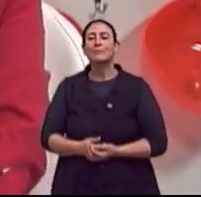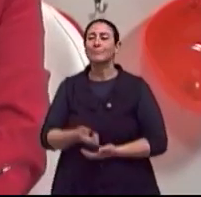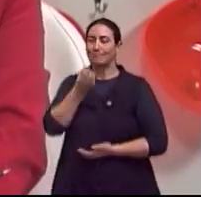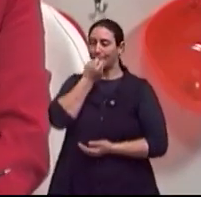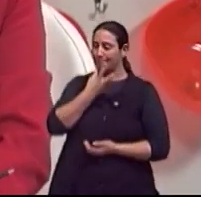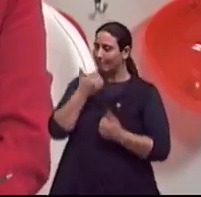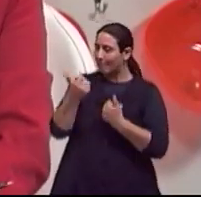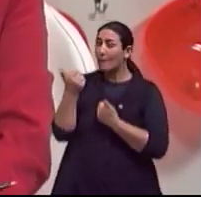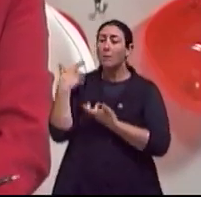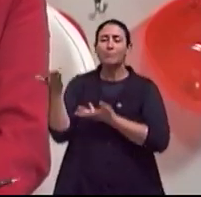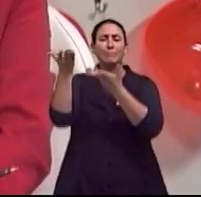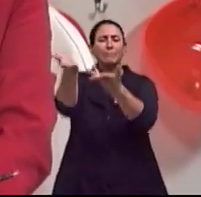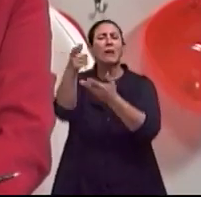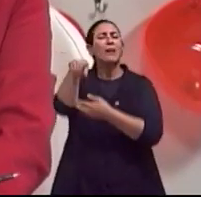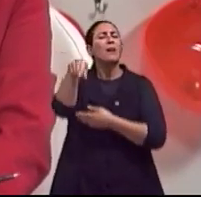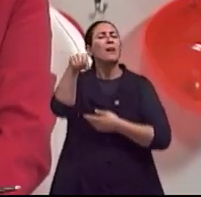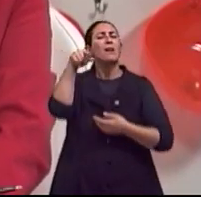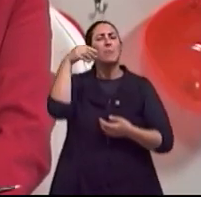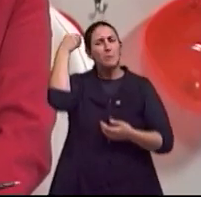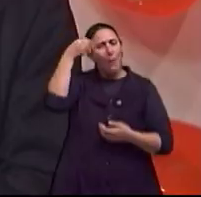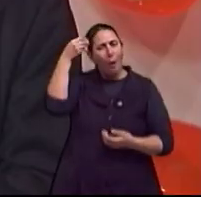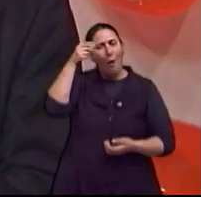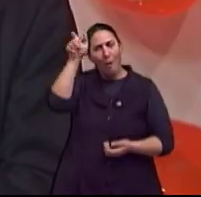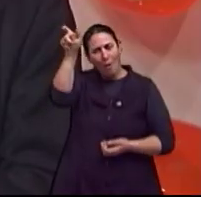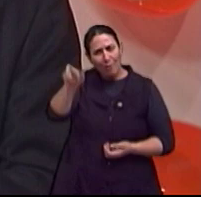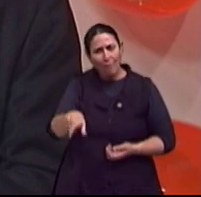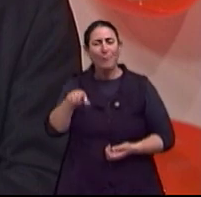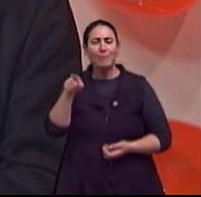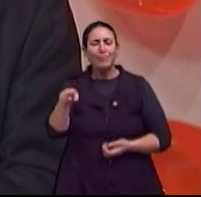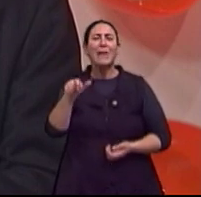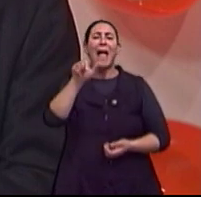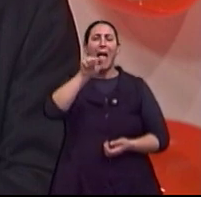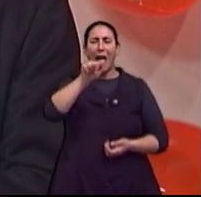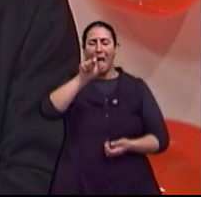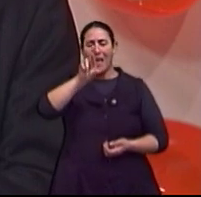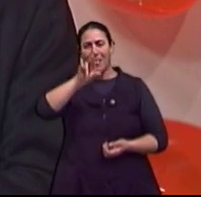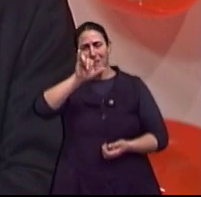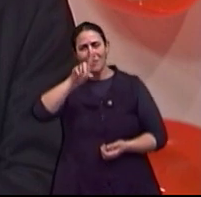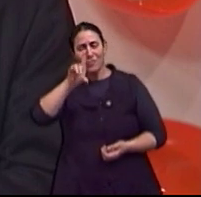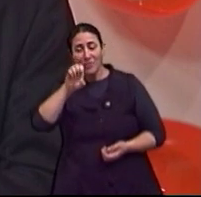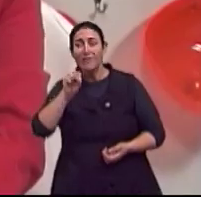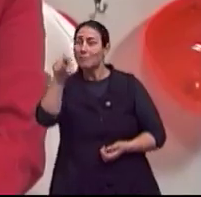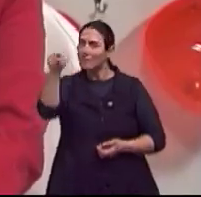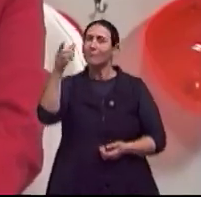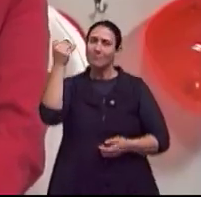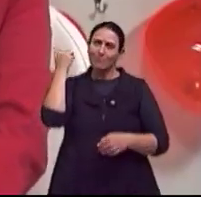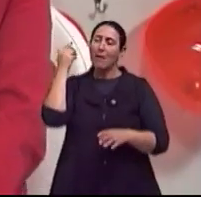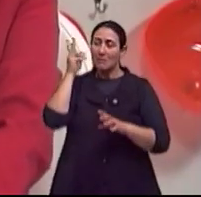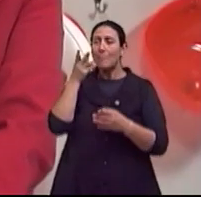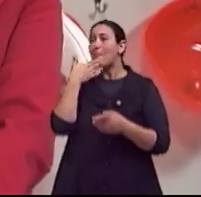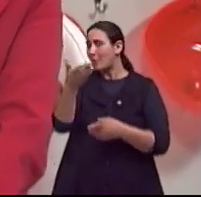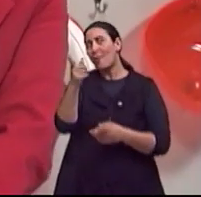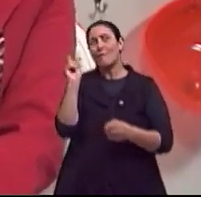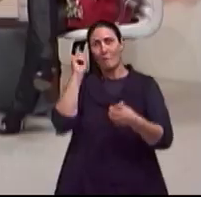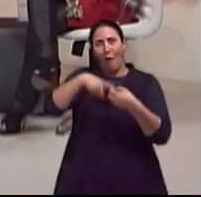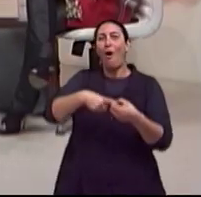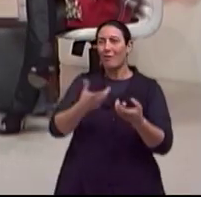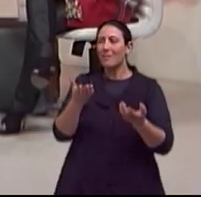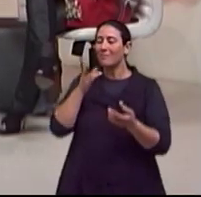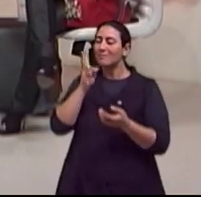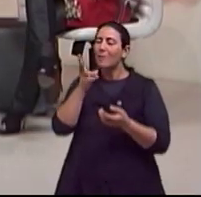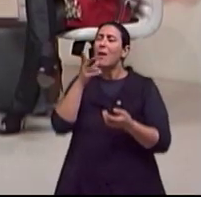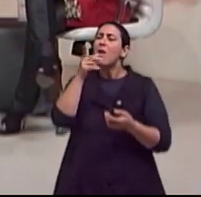conosco. É um prazer te ter no programa Viva Bem, mais uma vez. O público pede e ele volta. Tu também, o público te pede e tu volta, né?